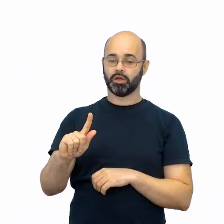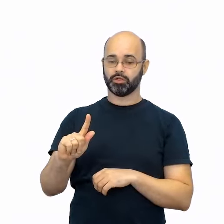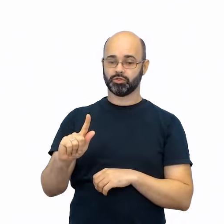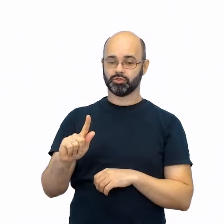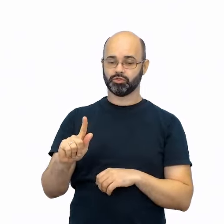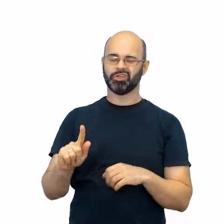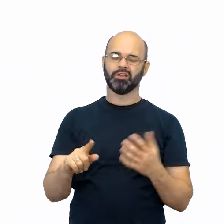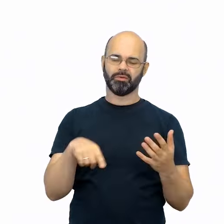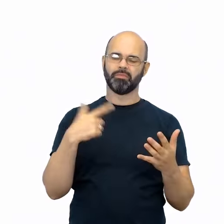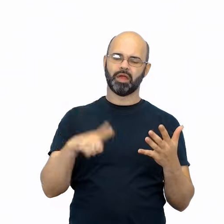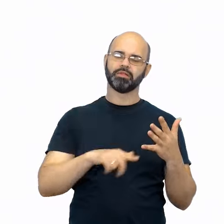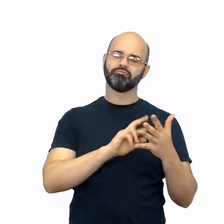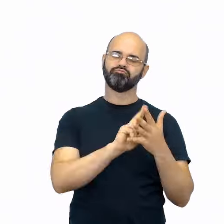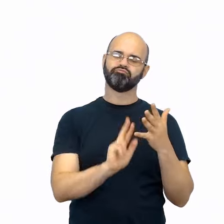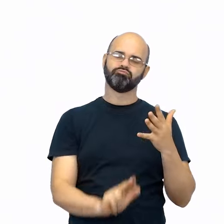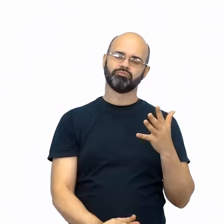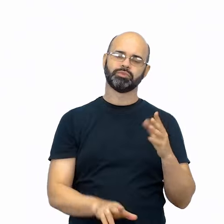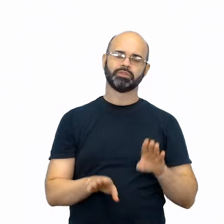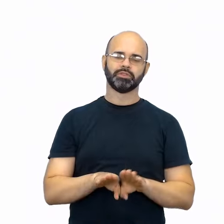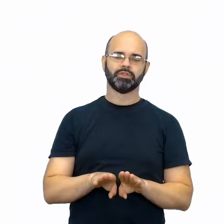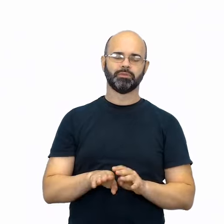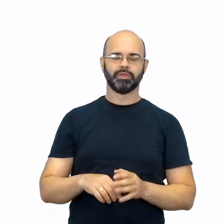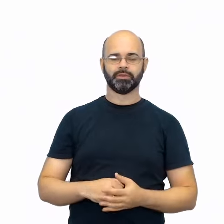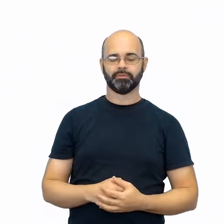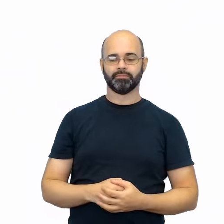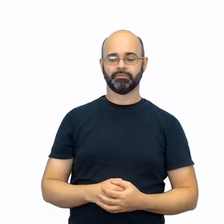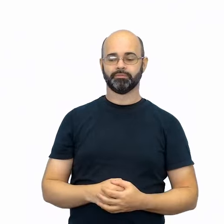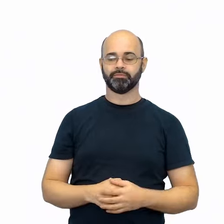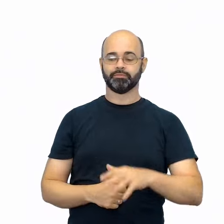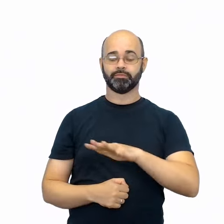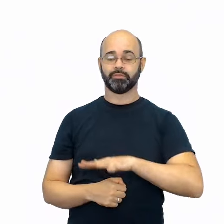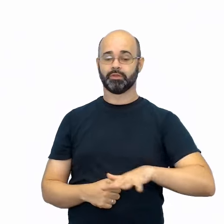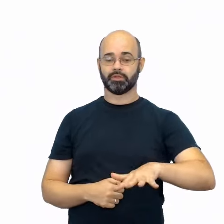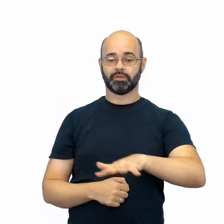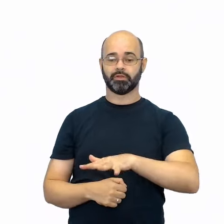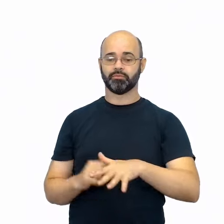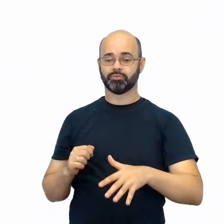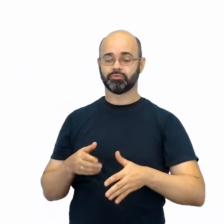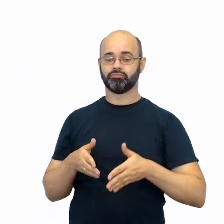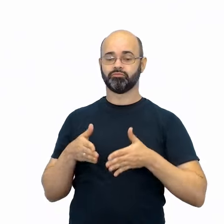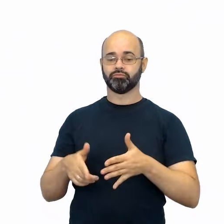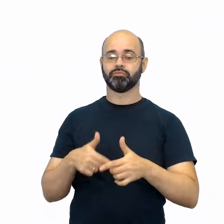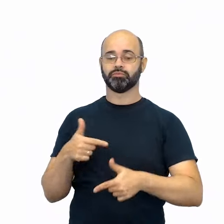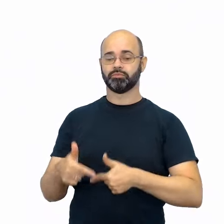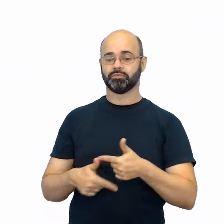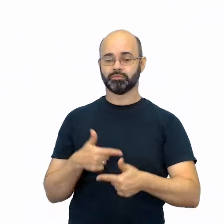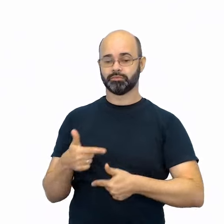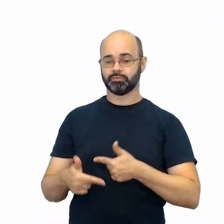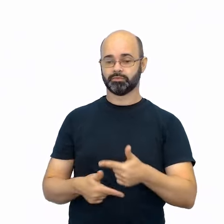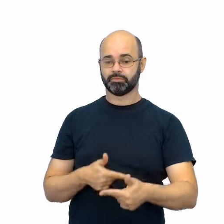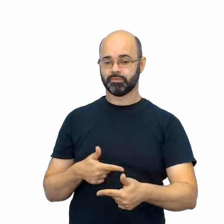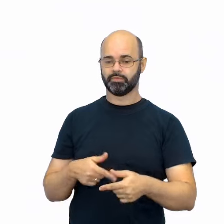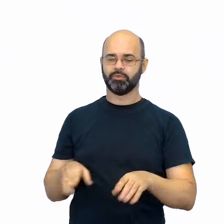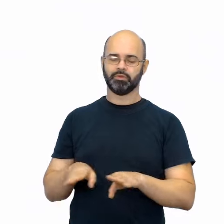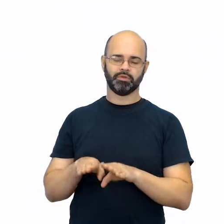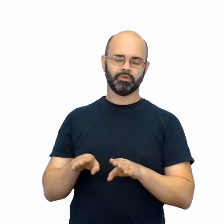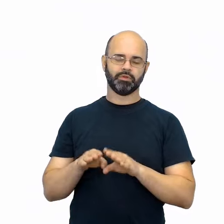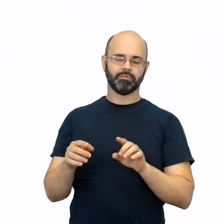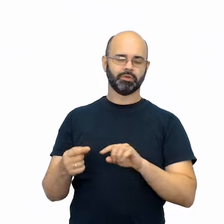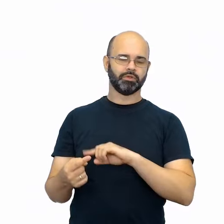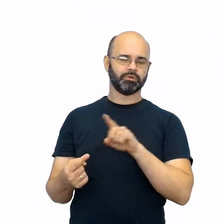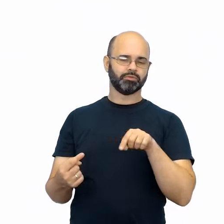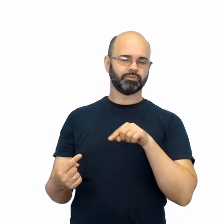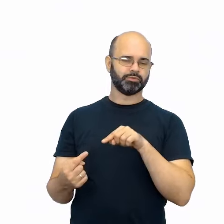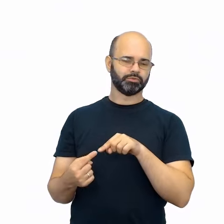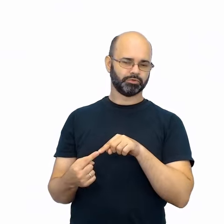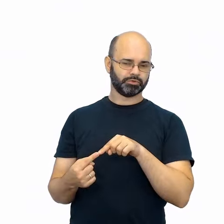características. Os campos de atuação, eles determinam também as finalidades que devem ser cumpridas